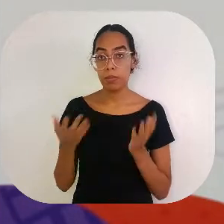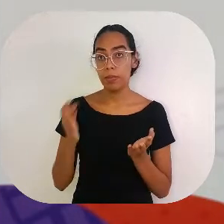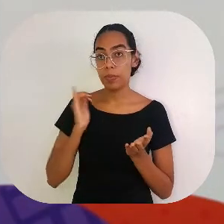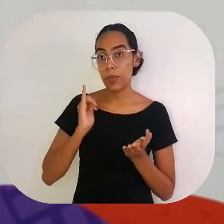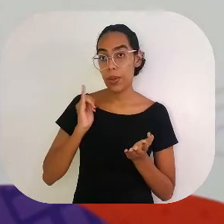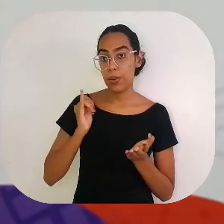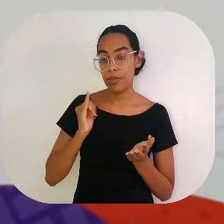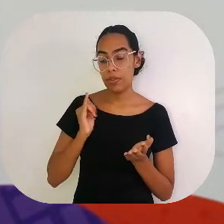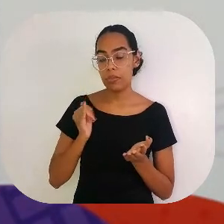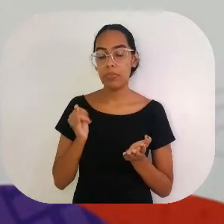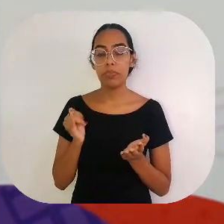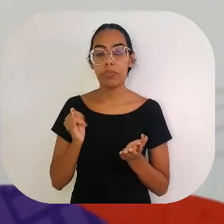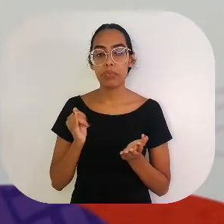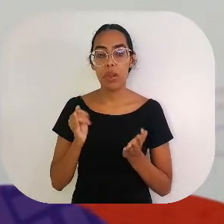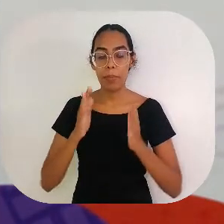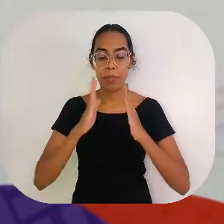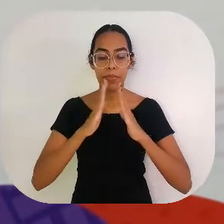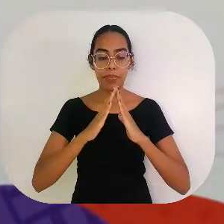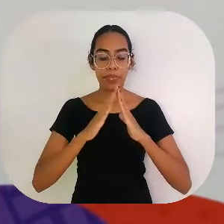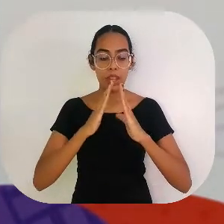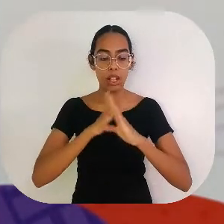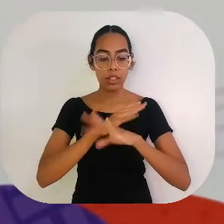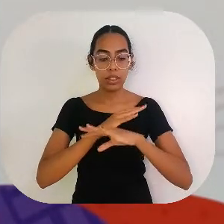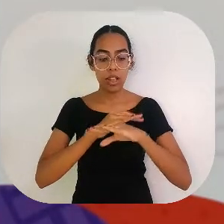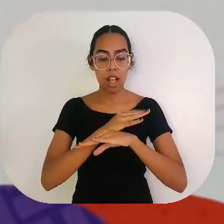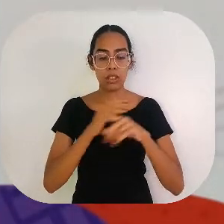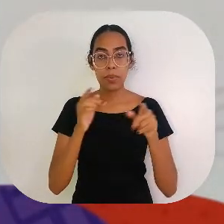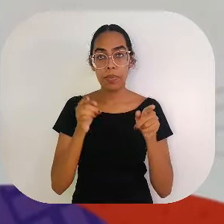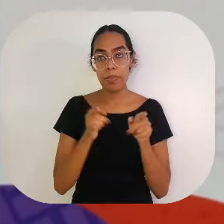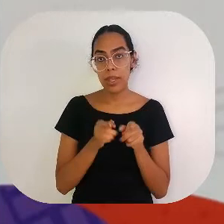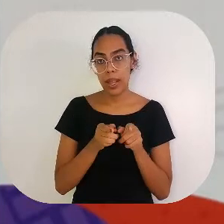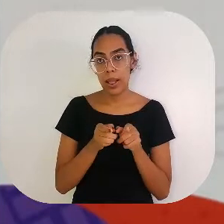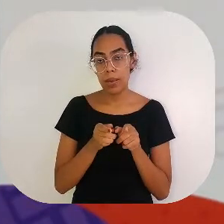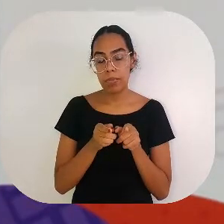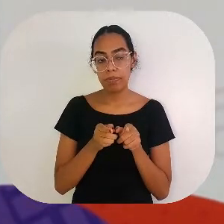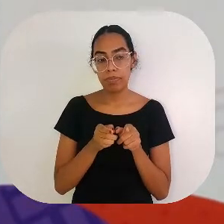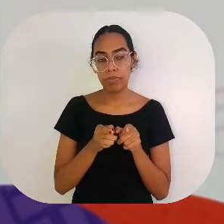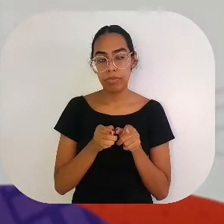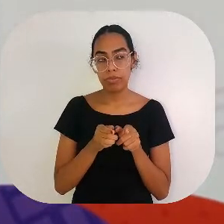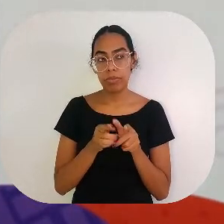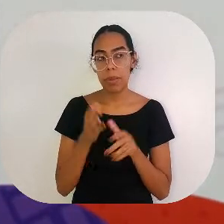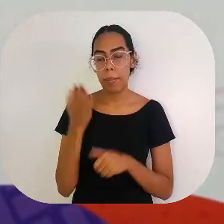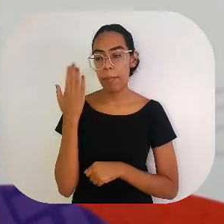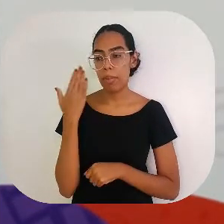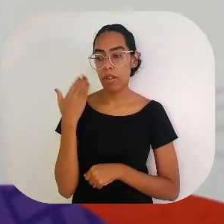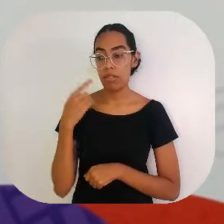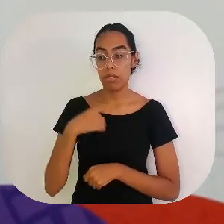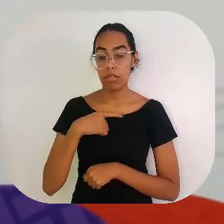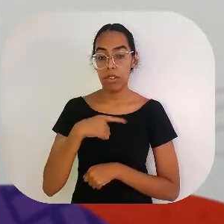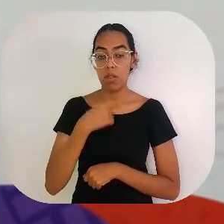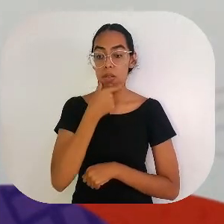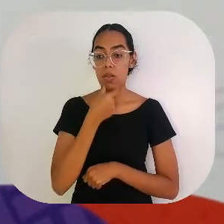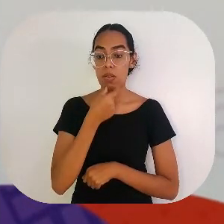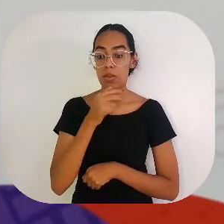Era uma vez, numa cidade pequena. Havia um homem,